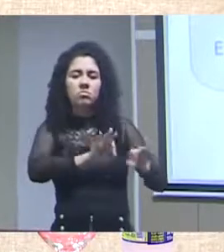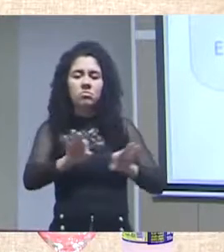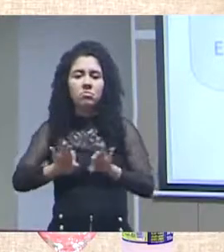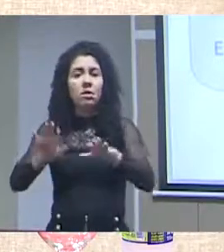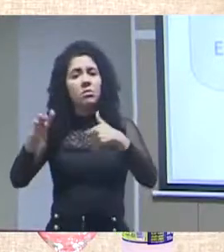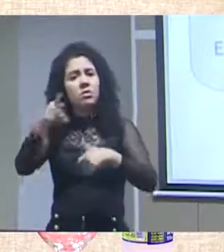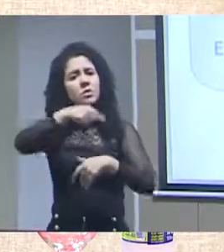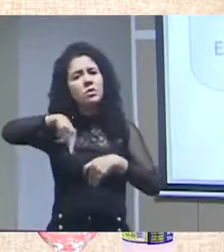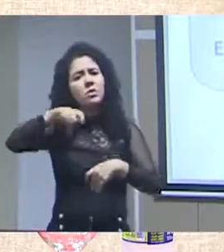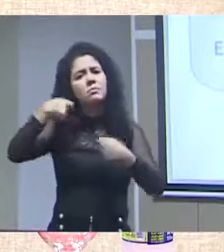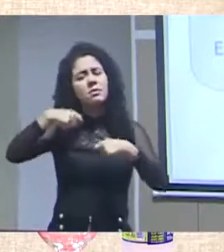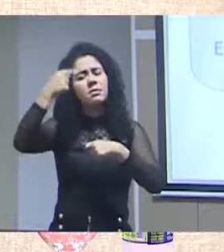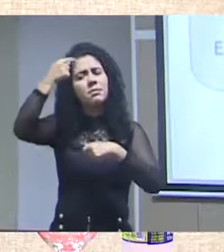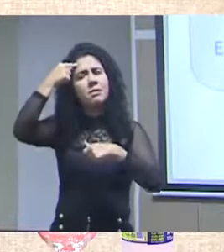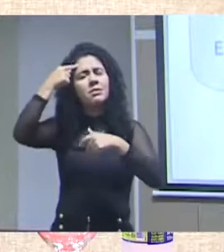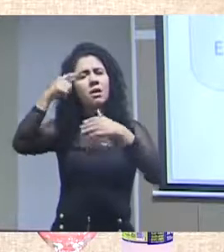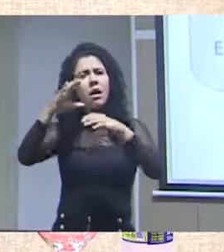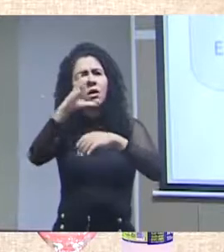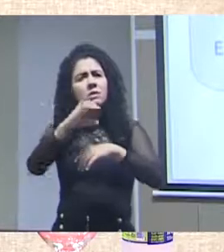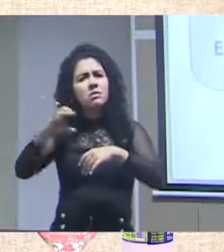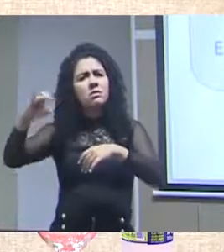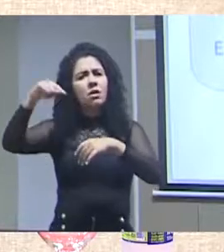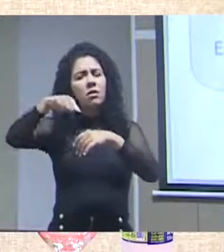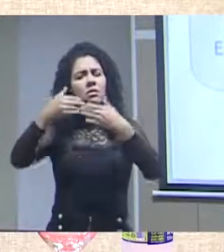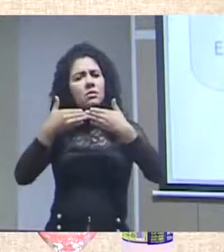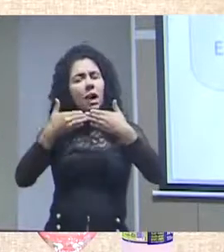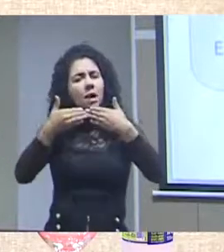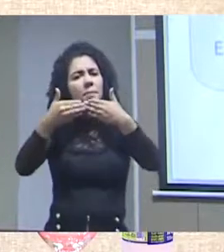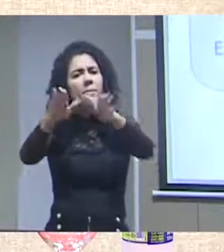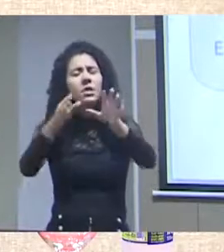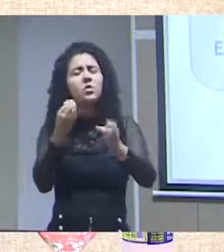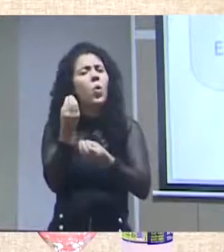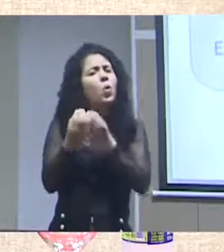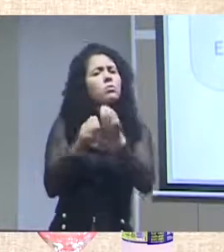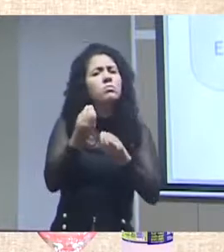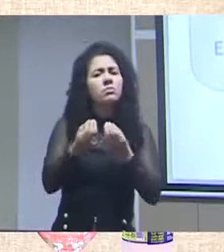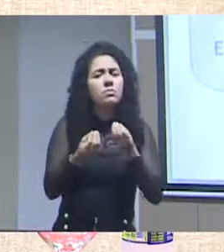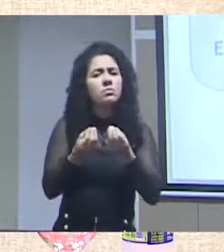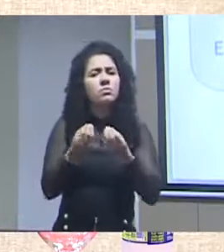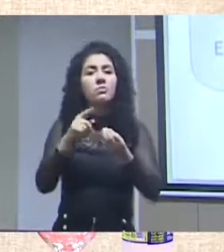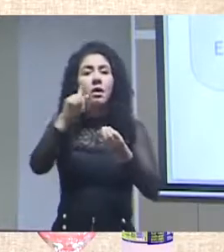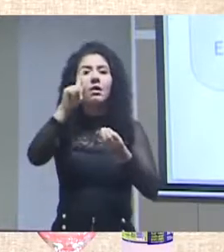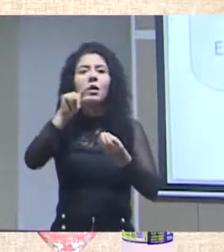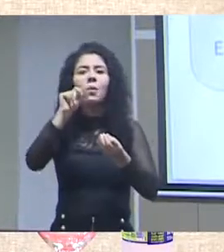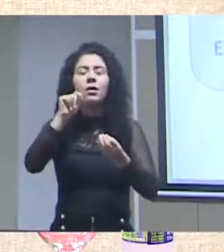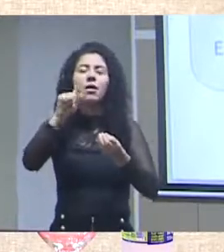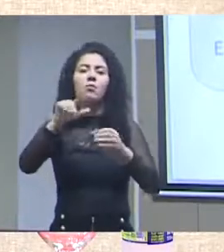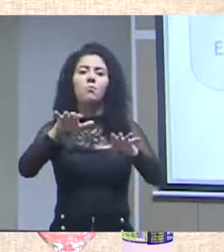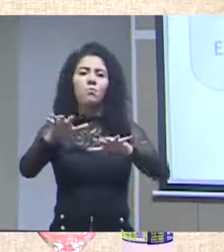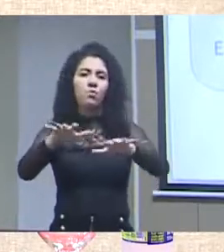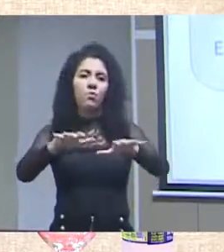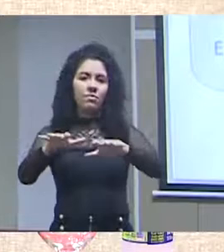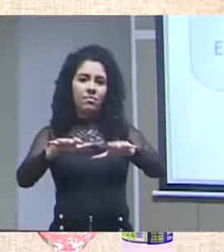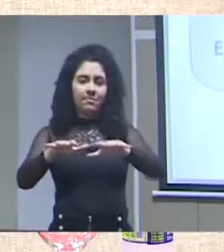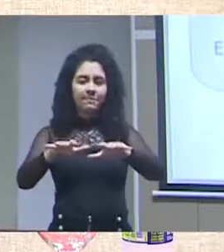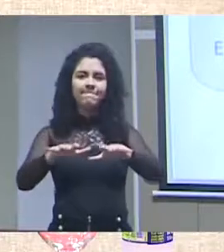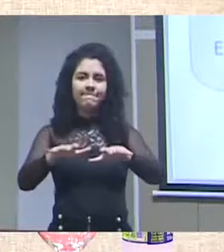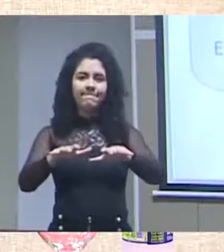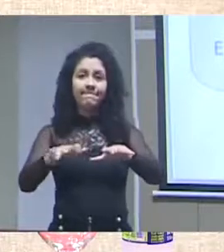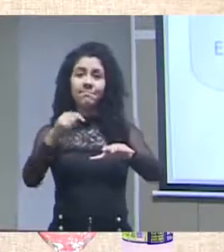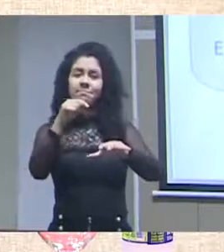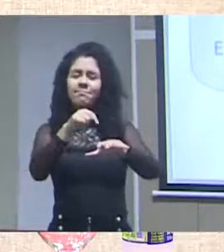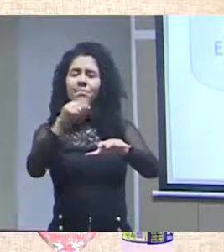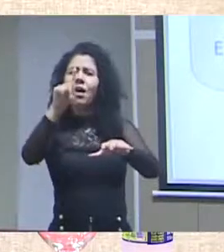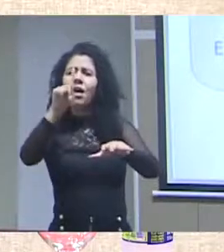ou no conceito de abertura como um movimento, como algo que é constituinte.